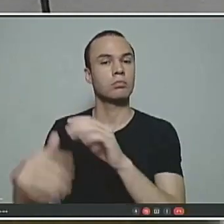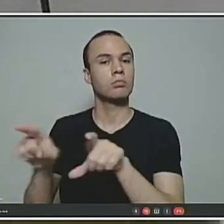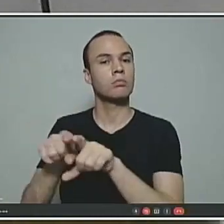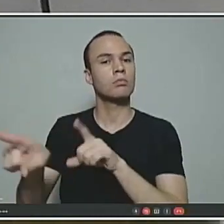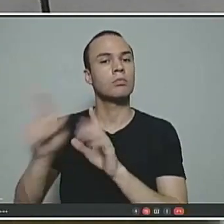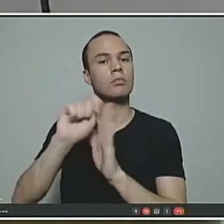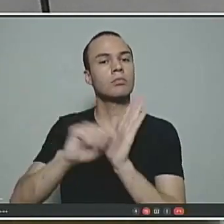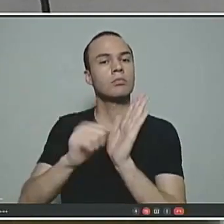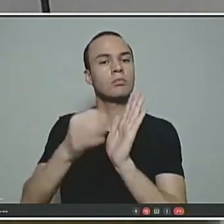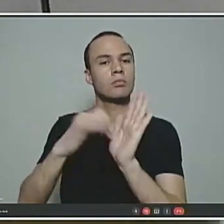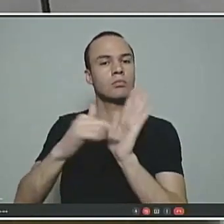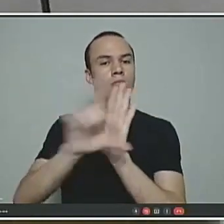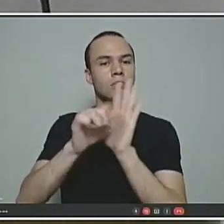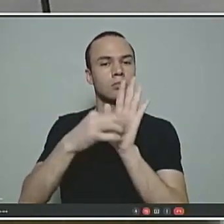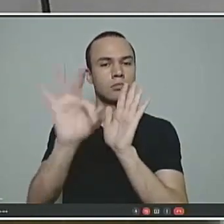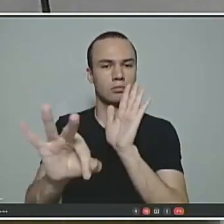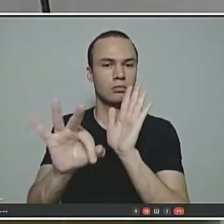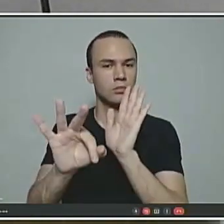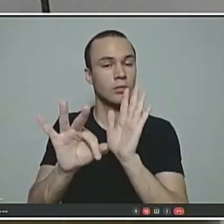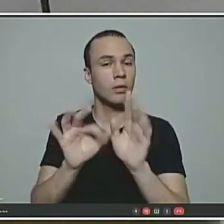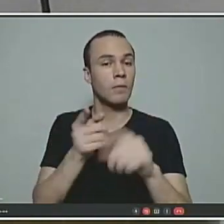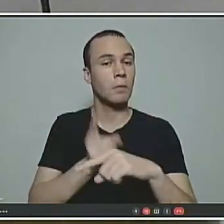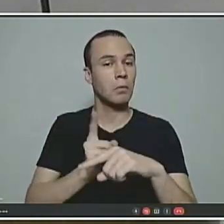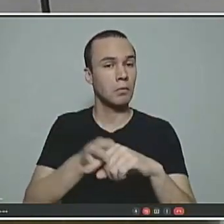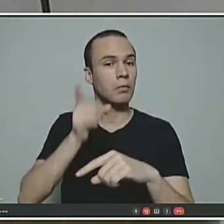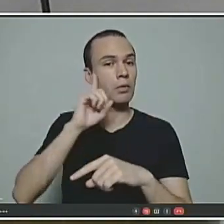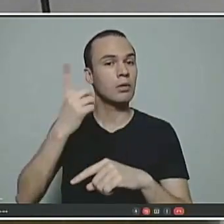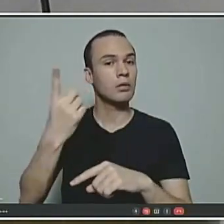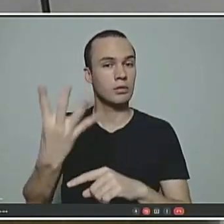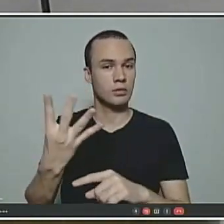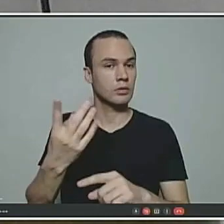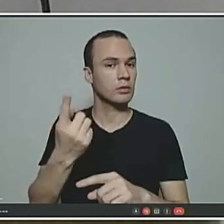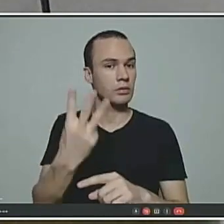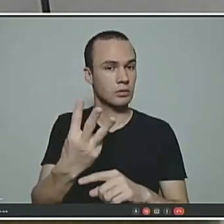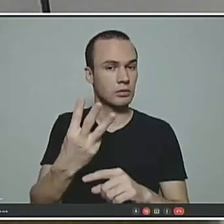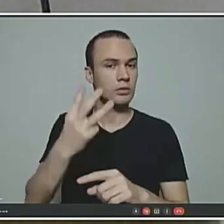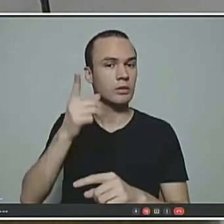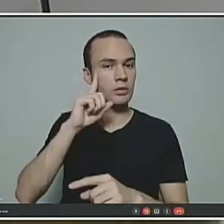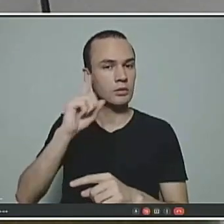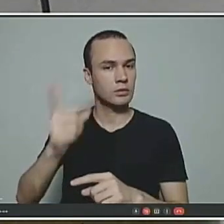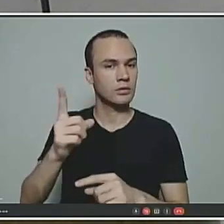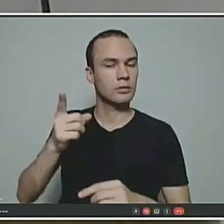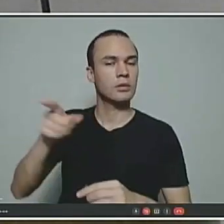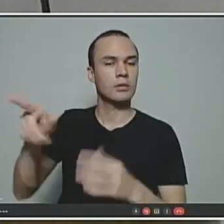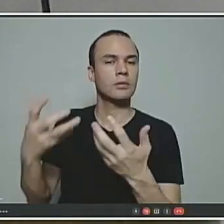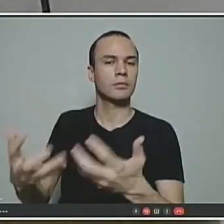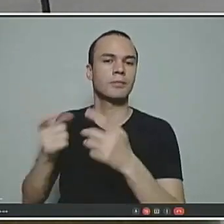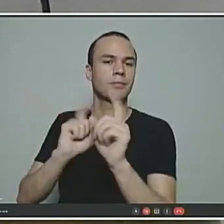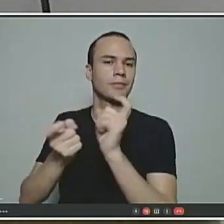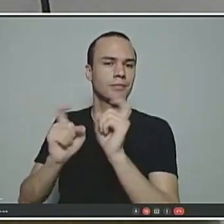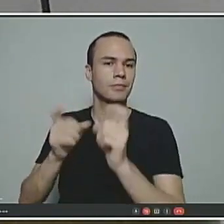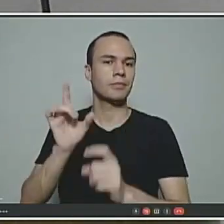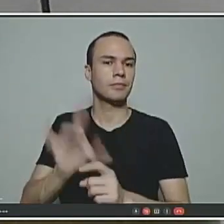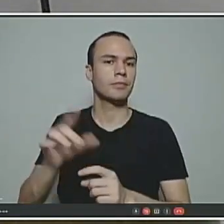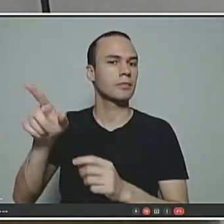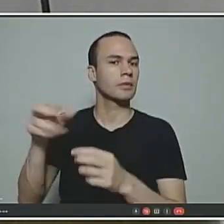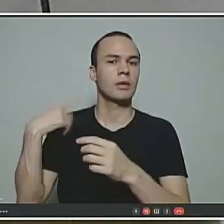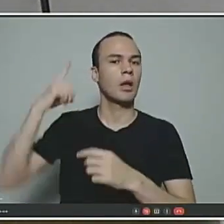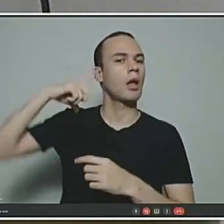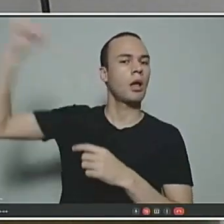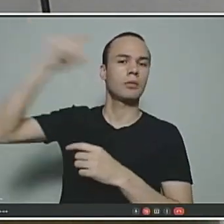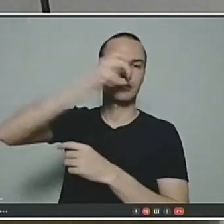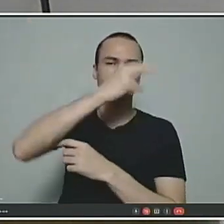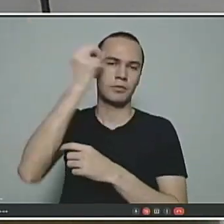artigo 10 da Constituição Brasileira. Porque de manhã, nesse dia 13, no período da manhã, queriam fazer uma reunião somente com os cargos comissionados